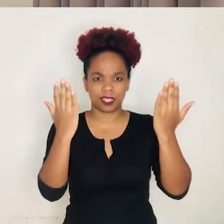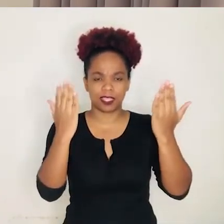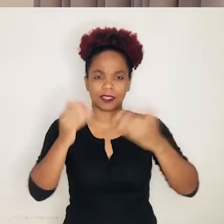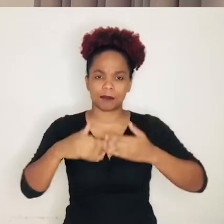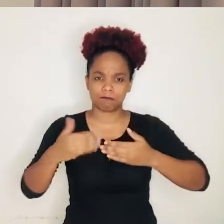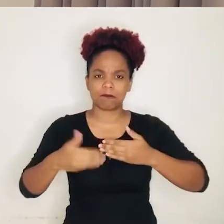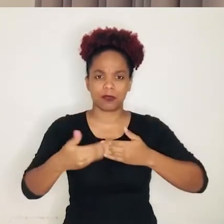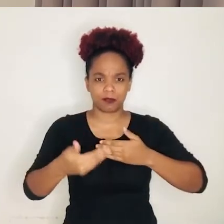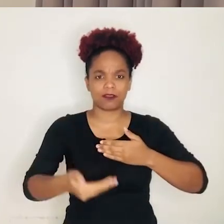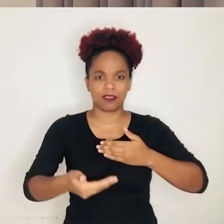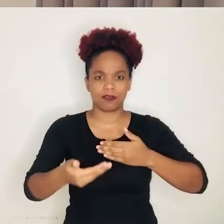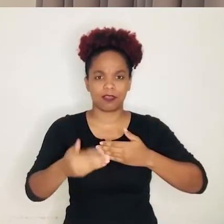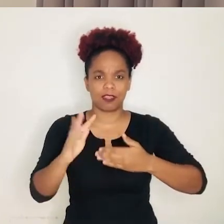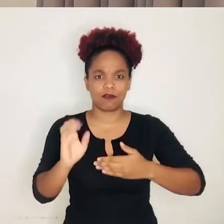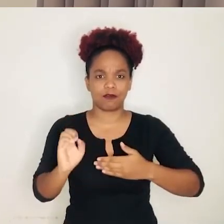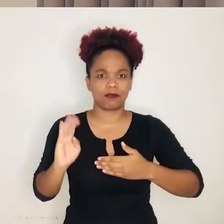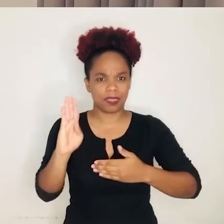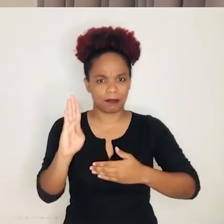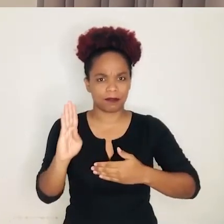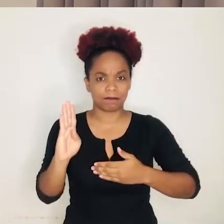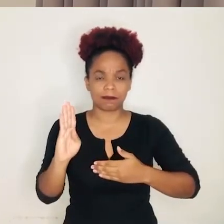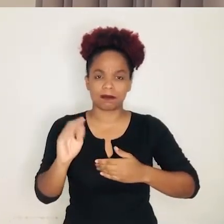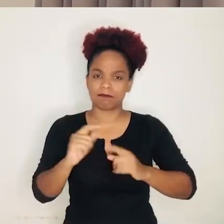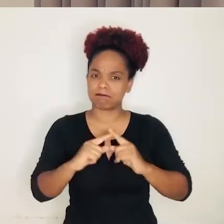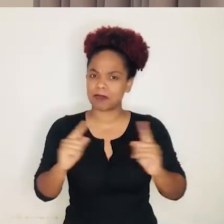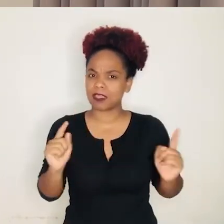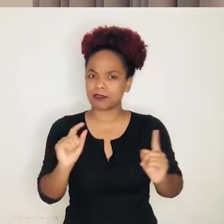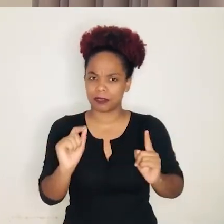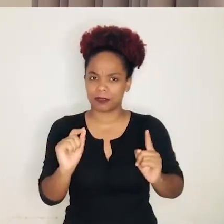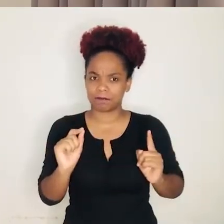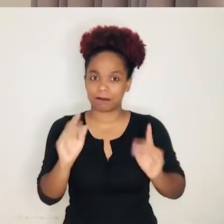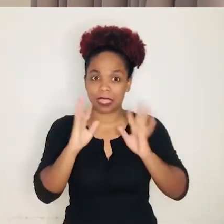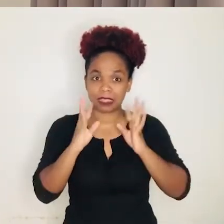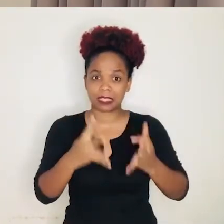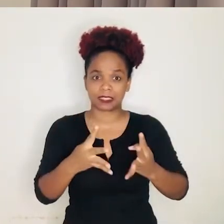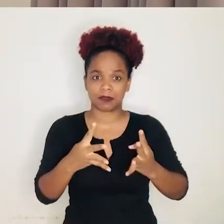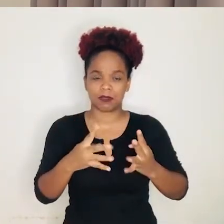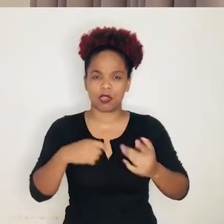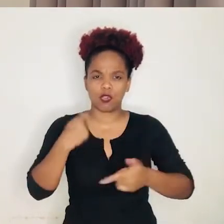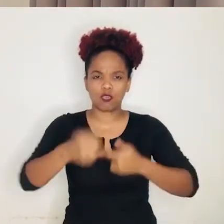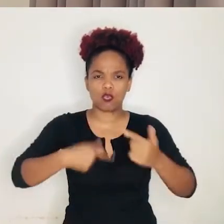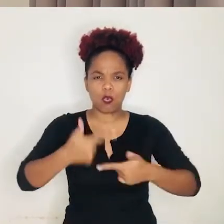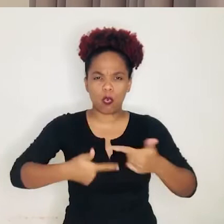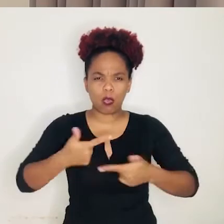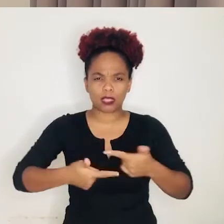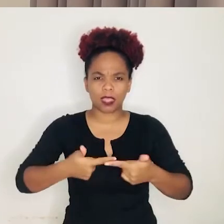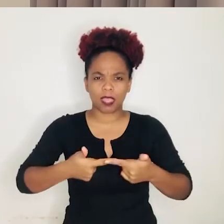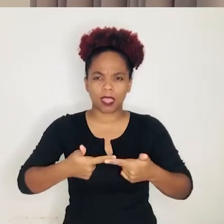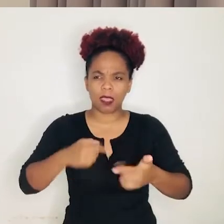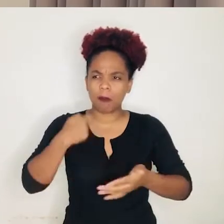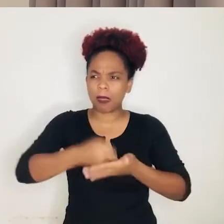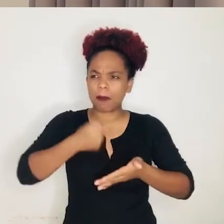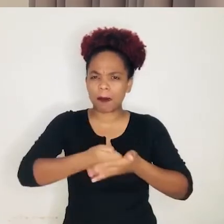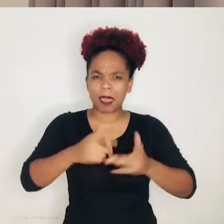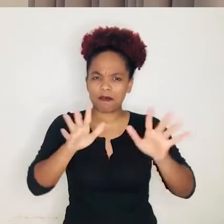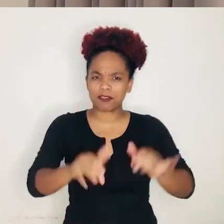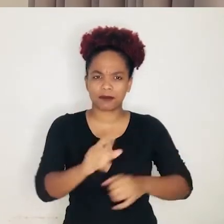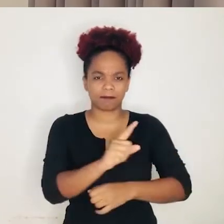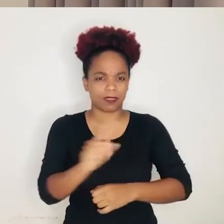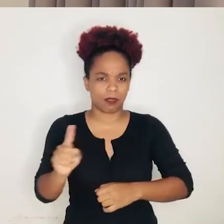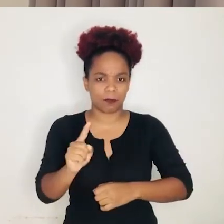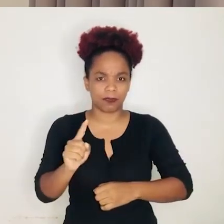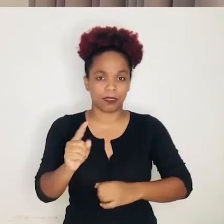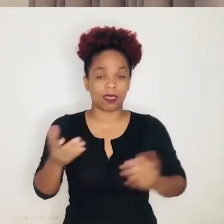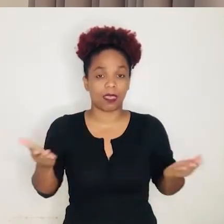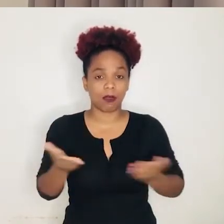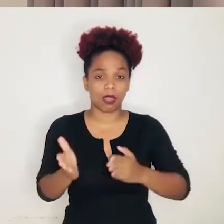essa promulgação do Fundeb. Mas atenção, a luta ainda não acabou. Vamos entrar agora